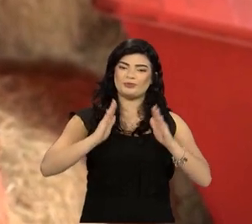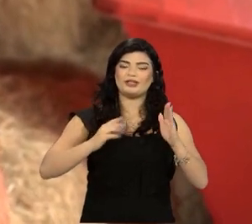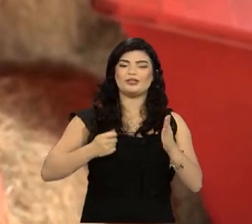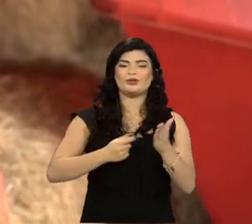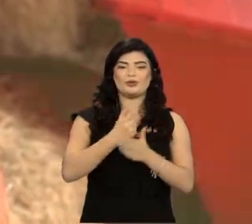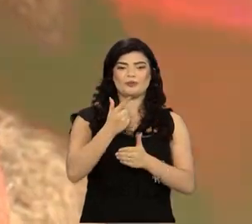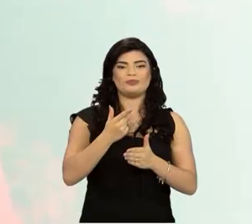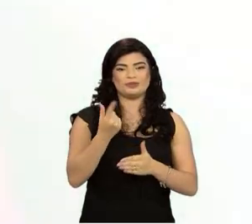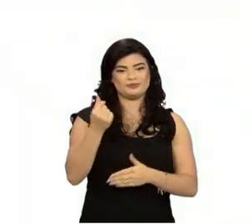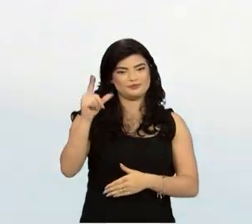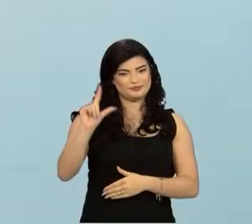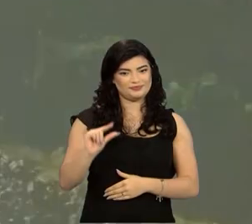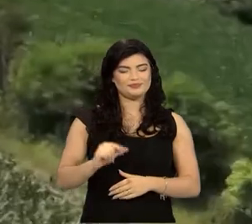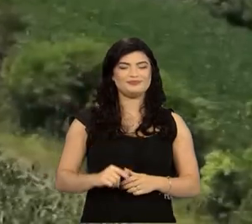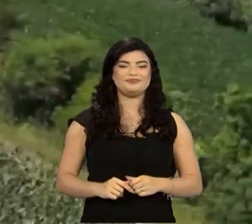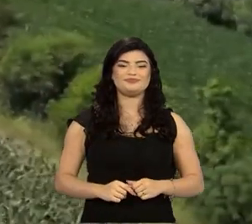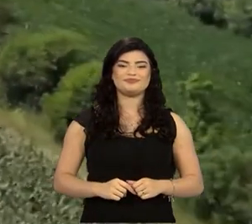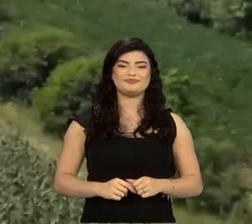reconseja um preço mais barato.